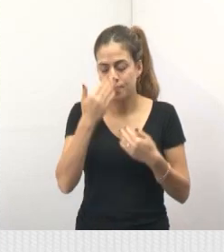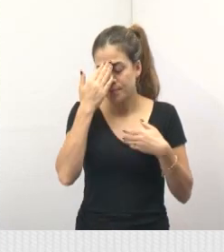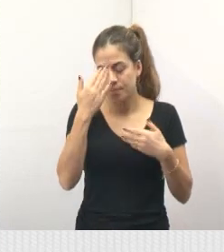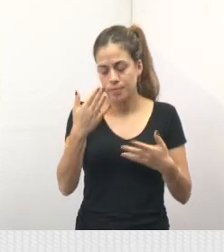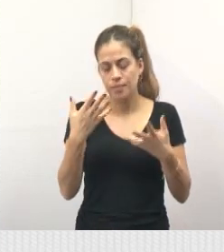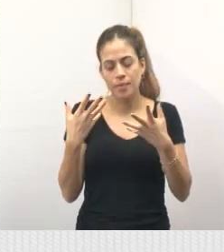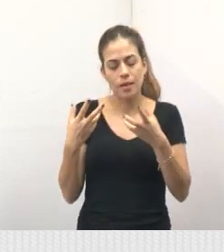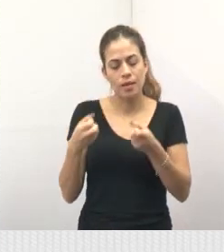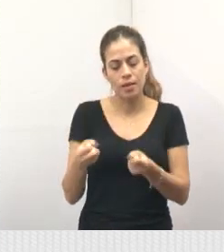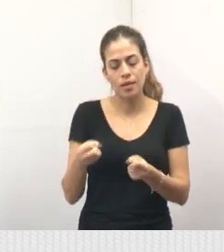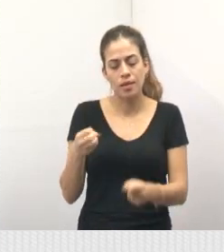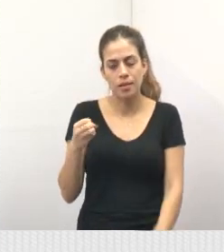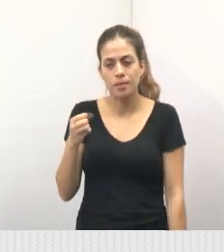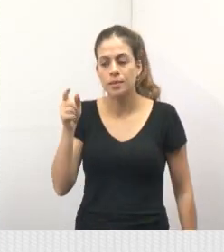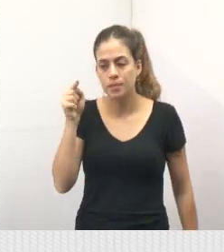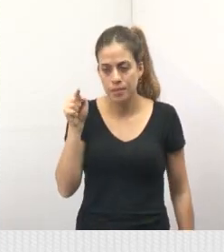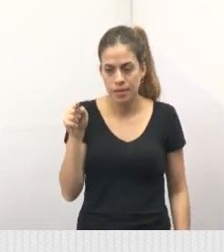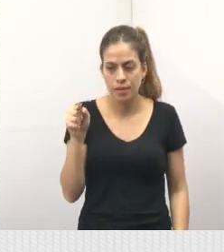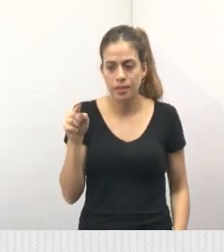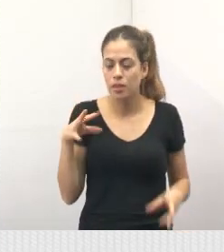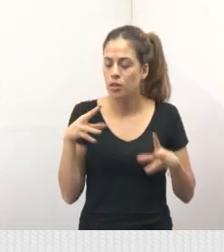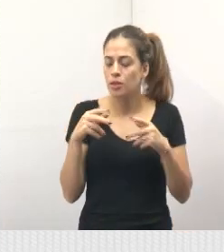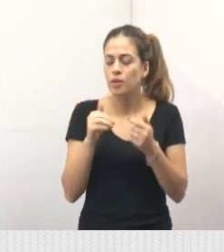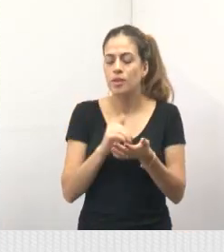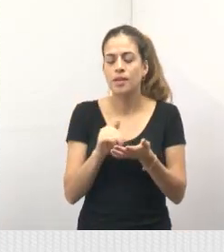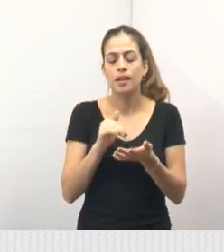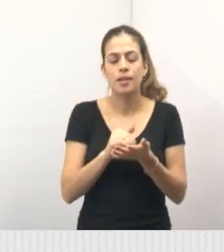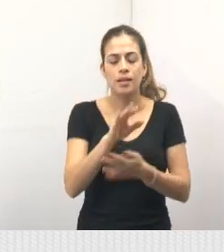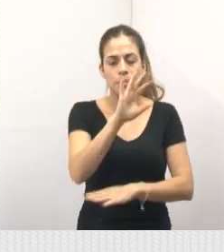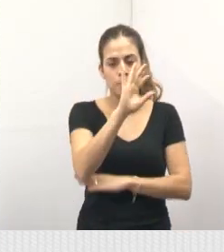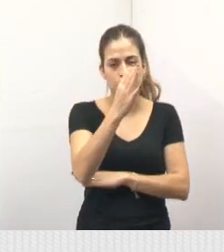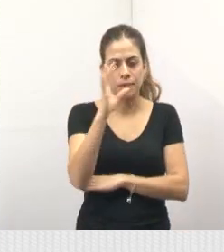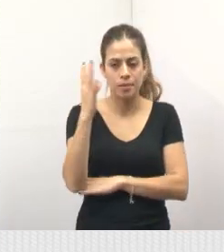Maturano e de toda a Secretaria do Meio Ambiente.